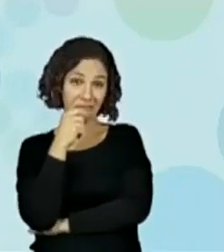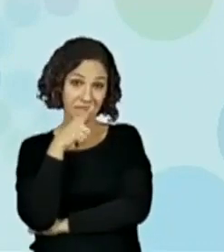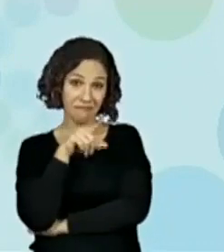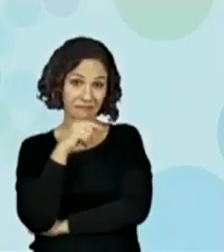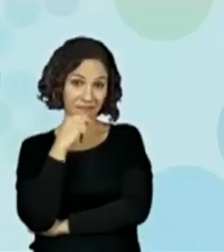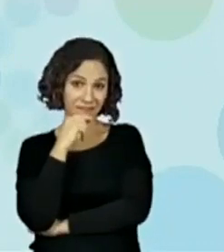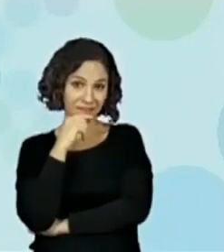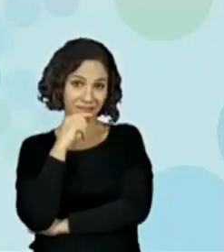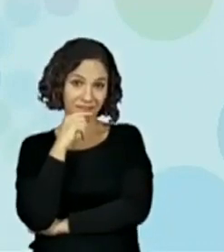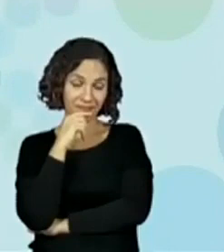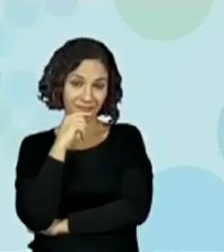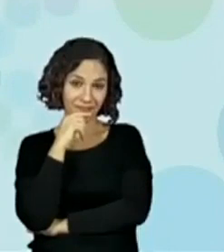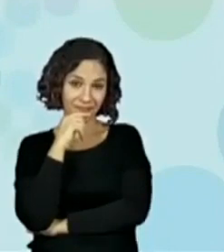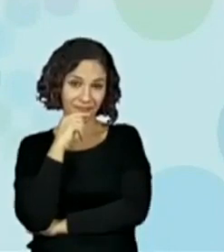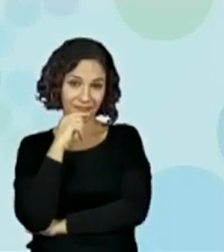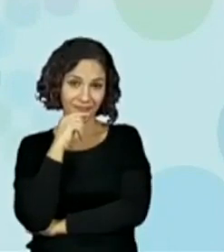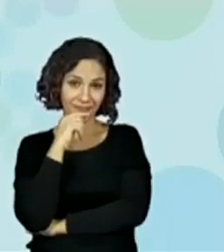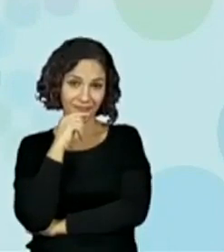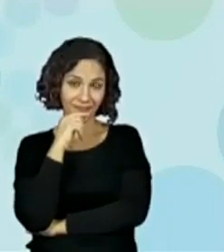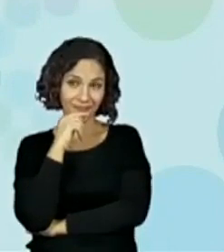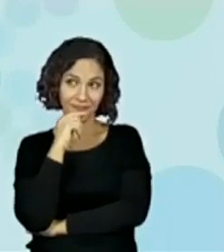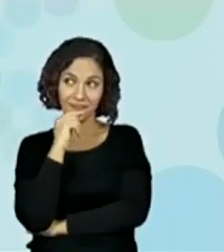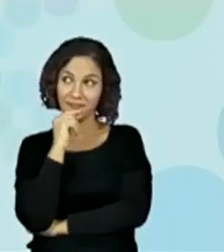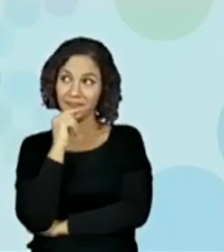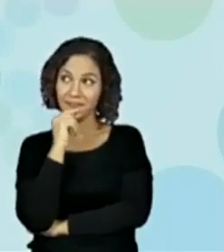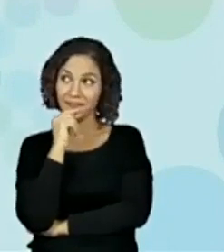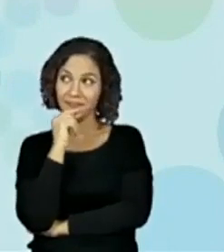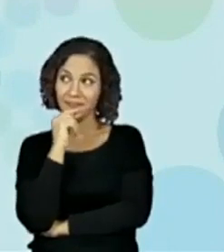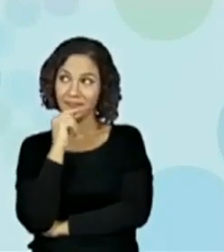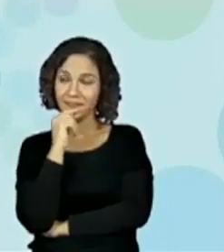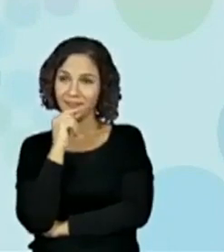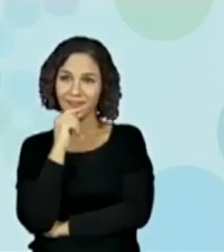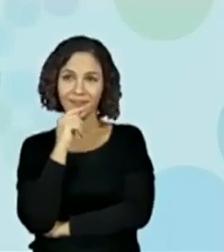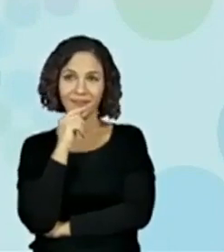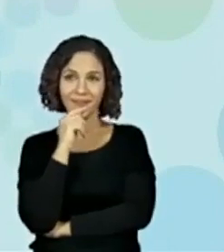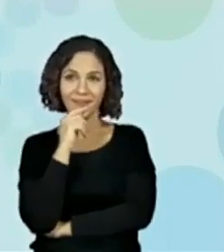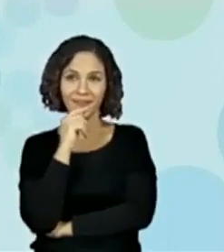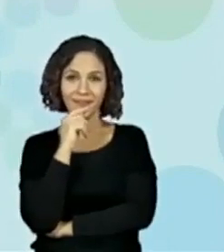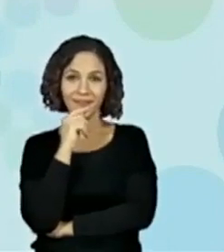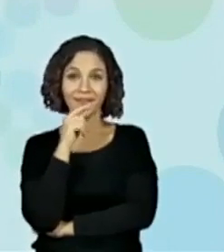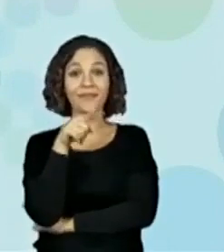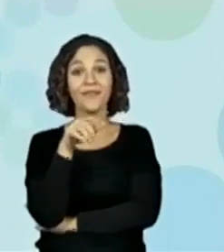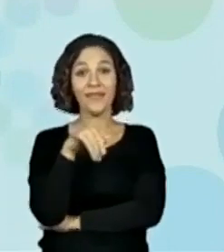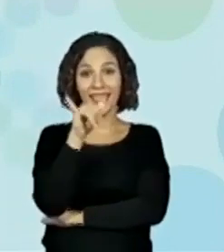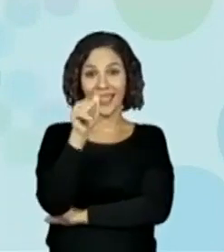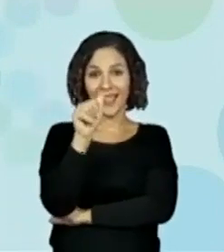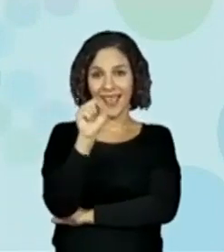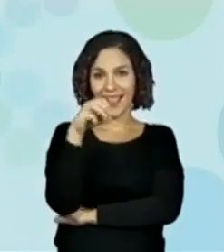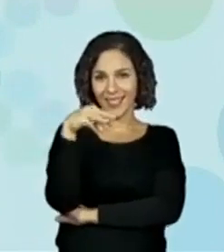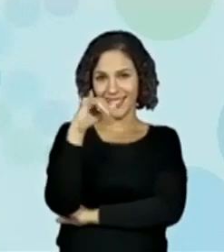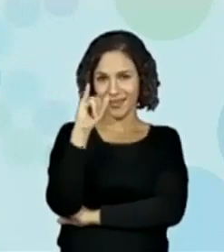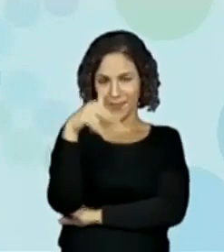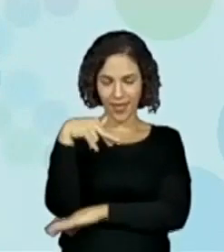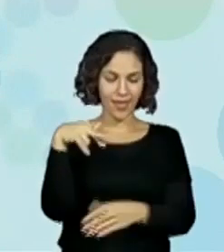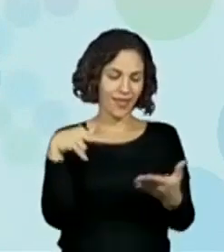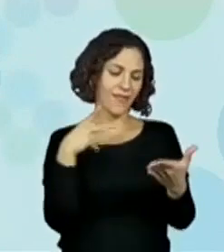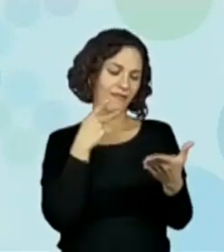pessoal? Olha só, que beleza. Aí, a Yasmin diz que gosta muito de estudar.